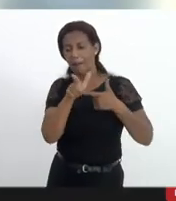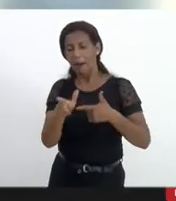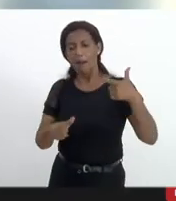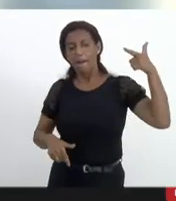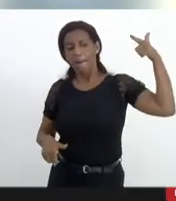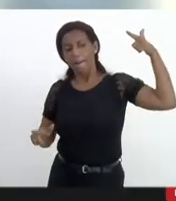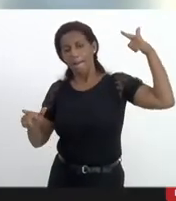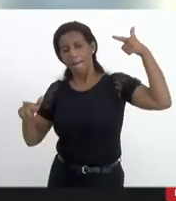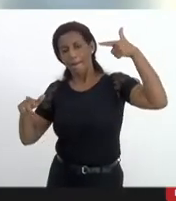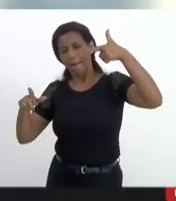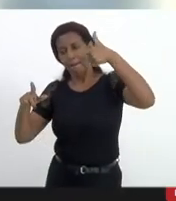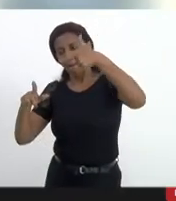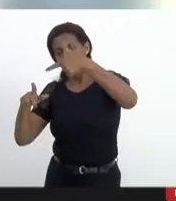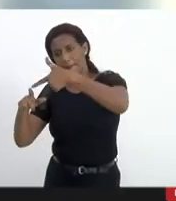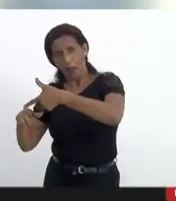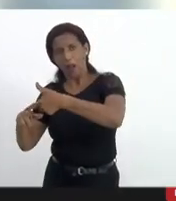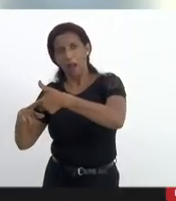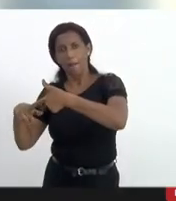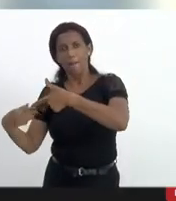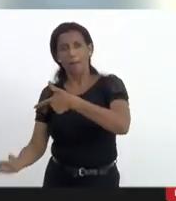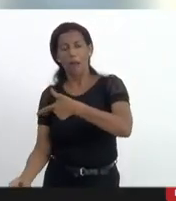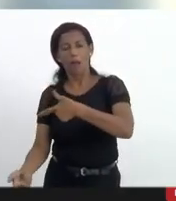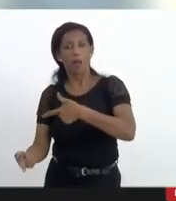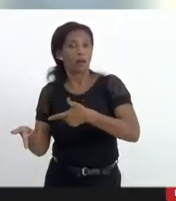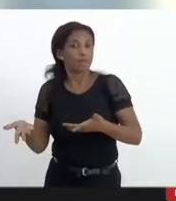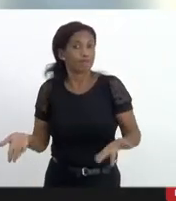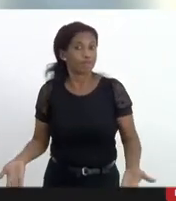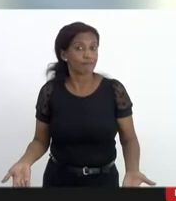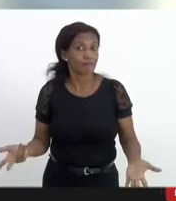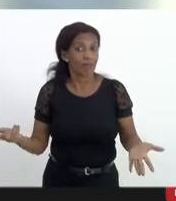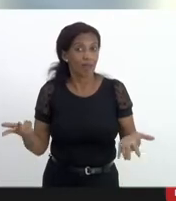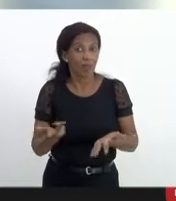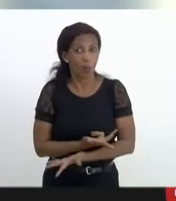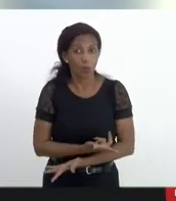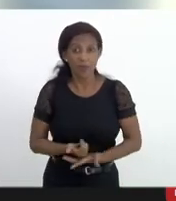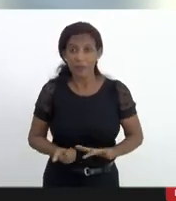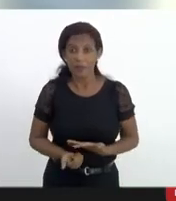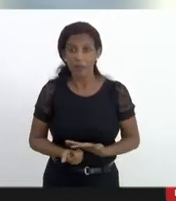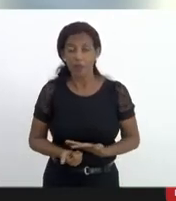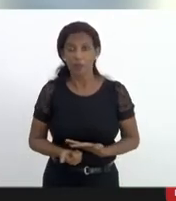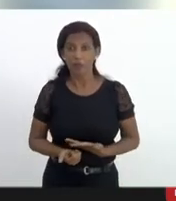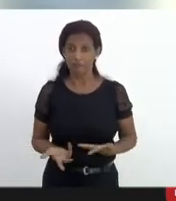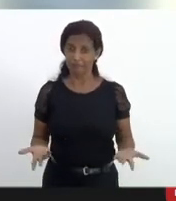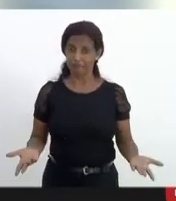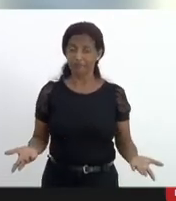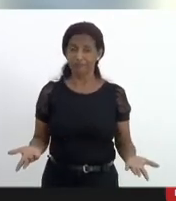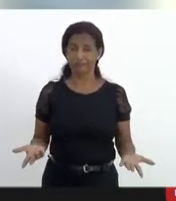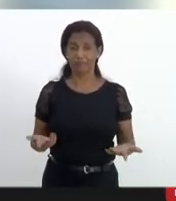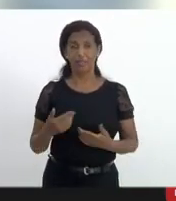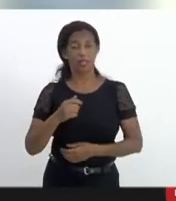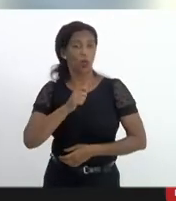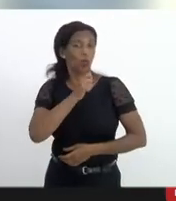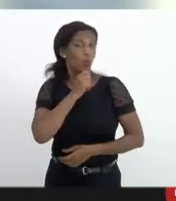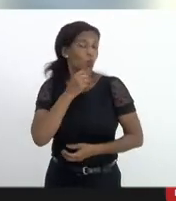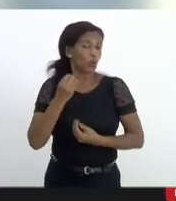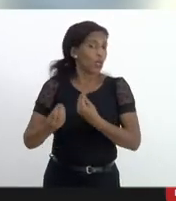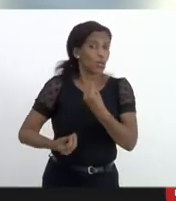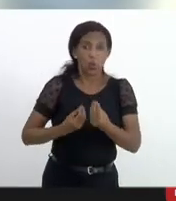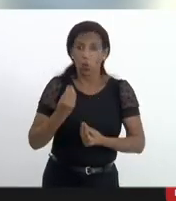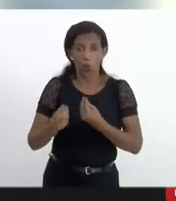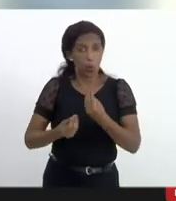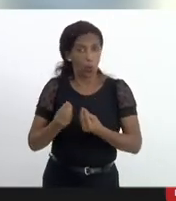tráfico no seu tribunal mandou ele se apresentar à delegacia com o fuzil que ele efetou de disparo então assim não há como